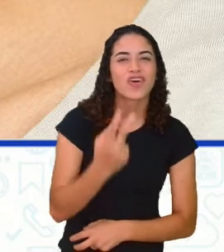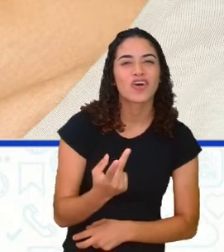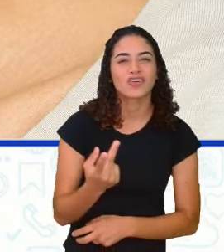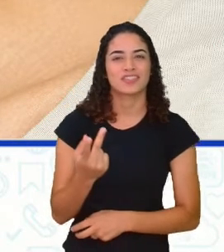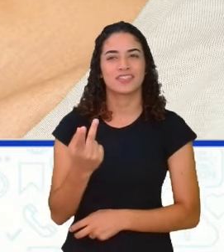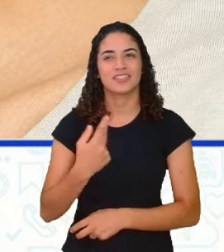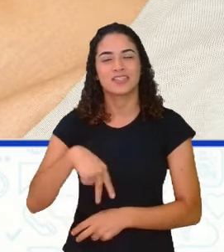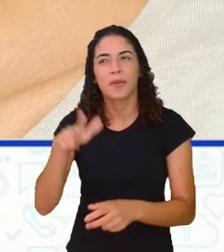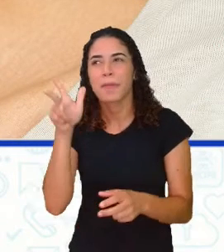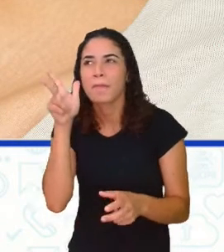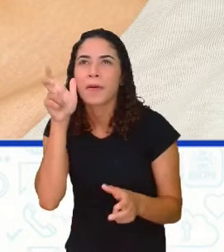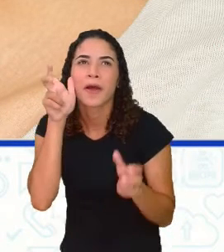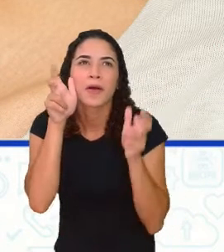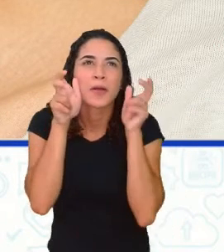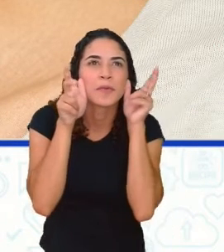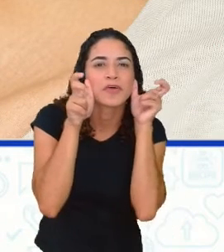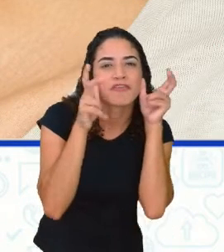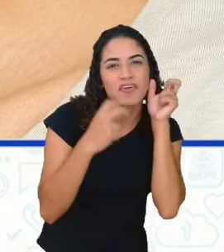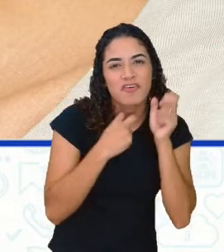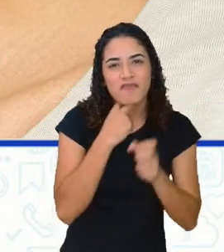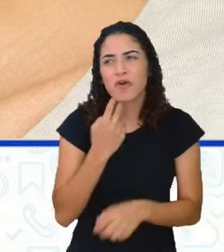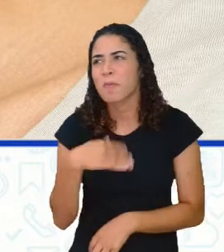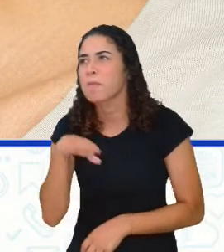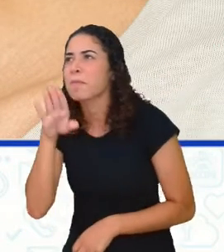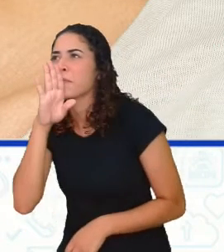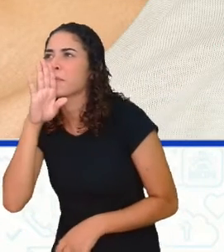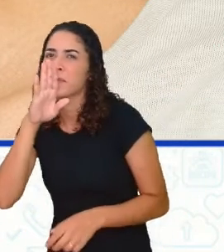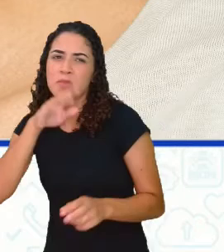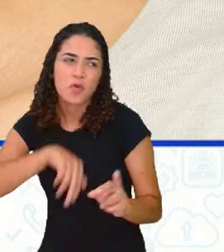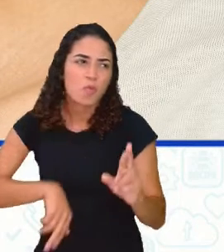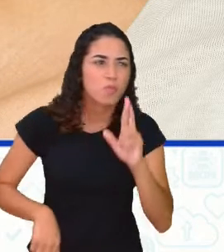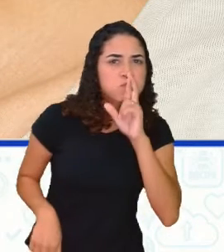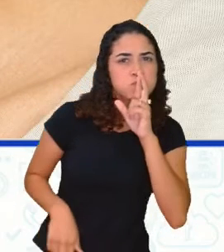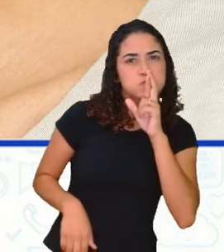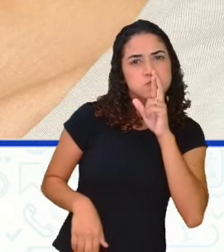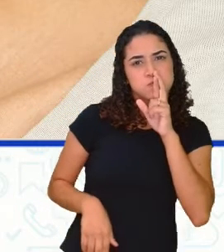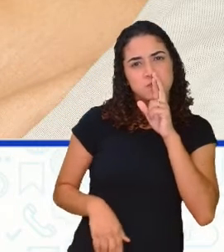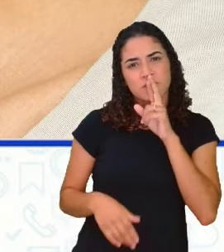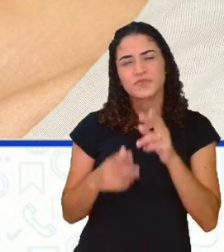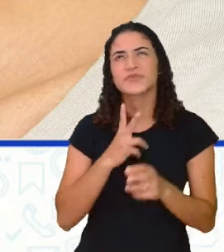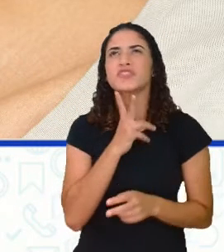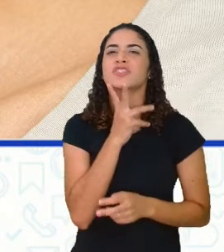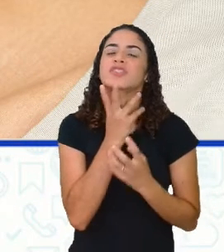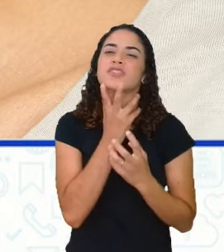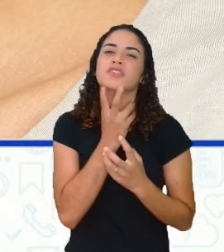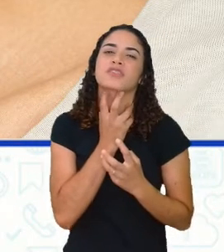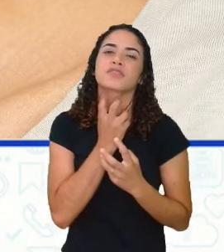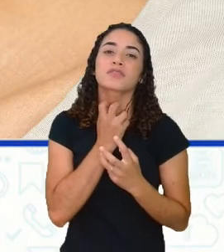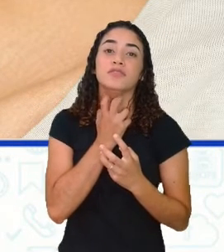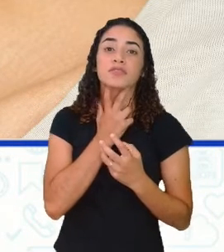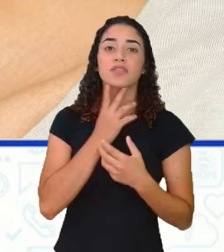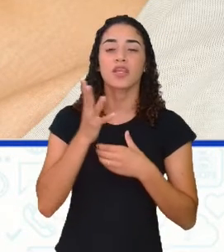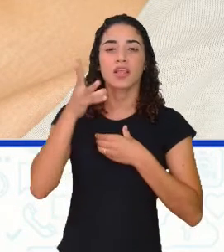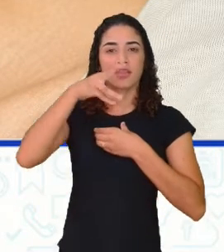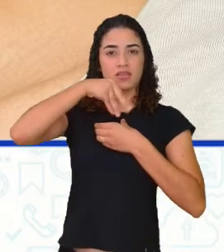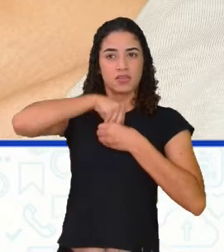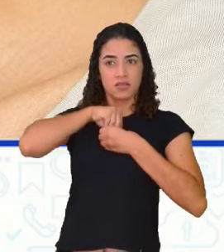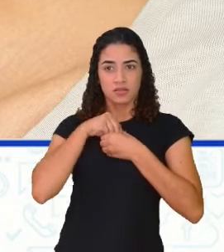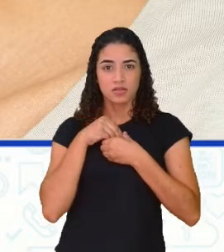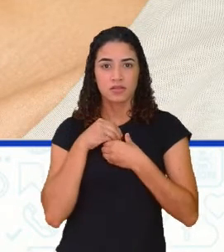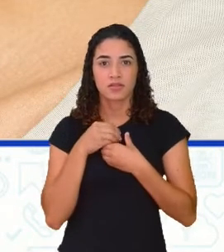recolhe em si as vozes mudas, caladas, engasgadas nas gargantas.